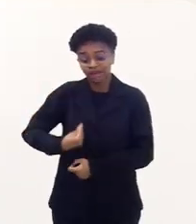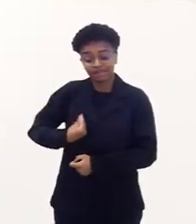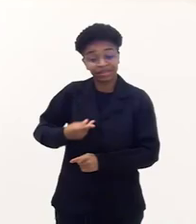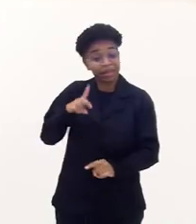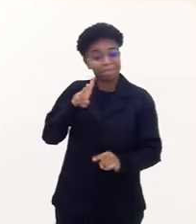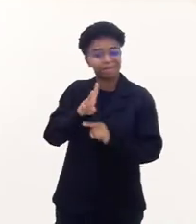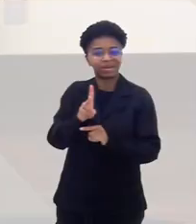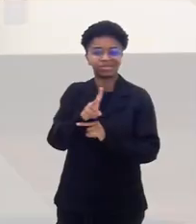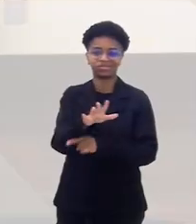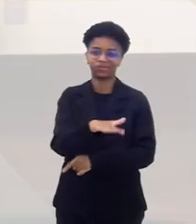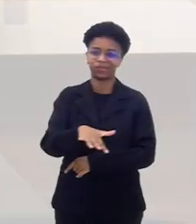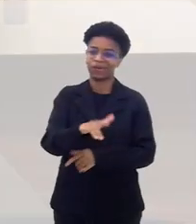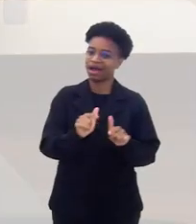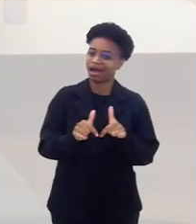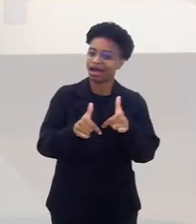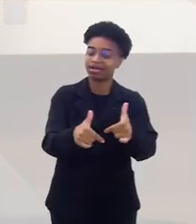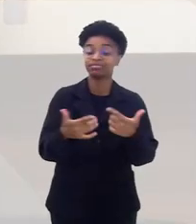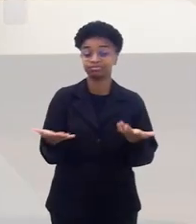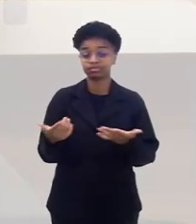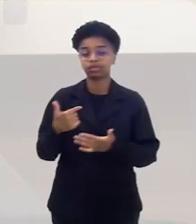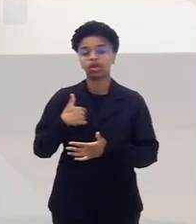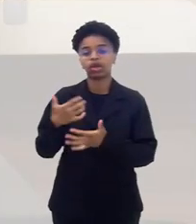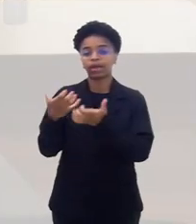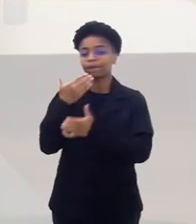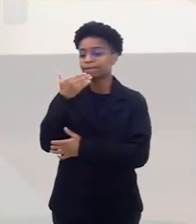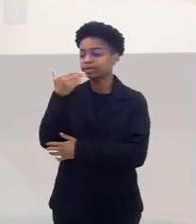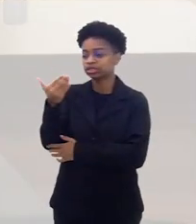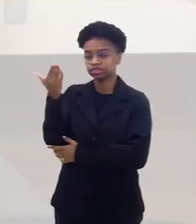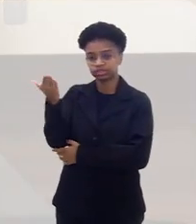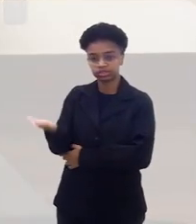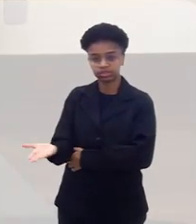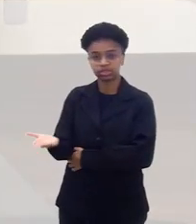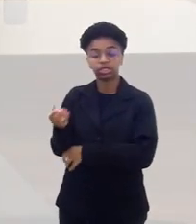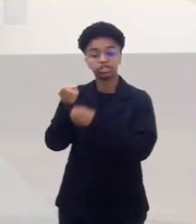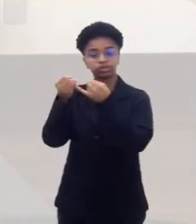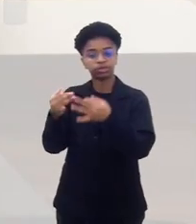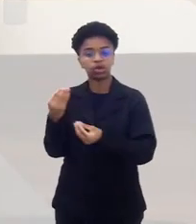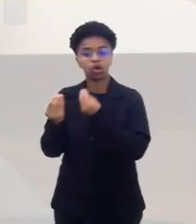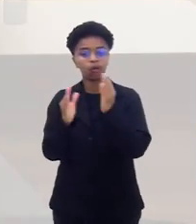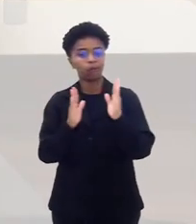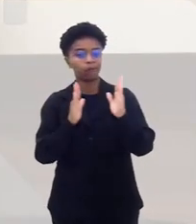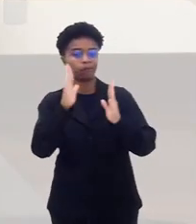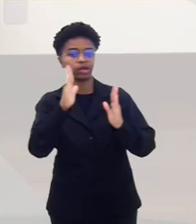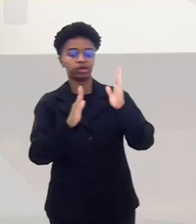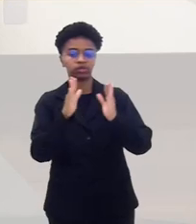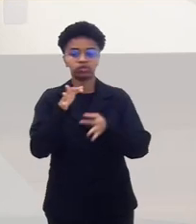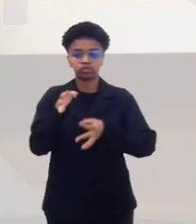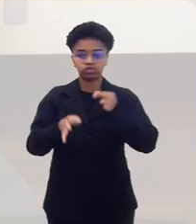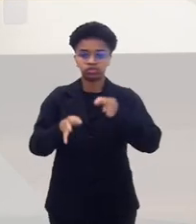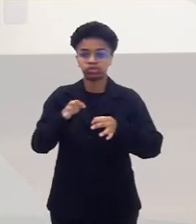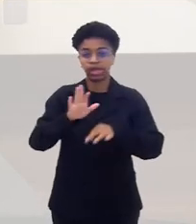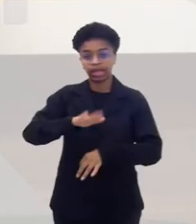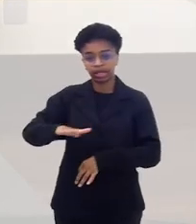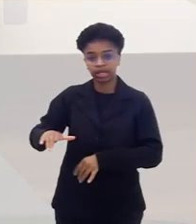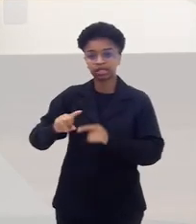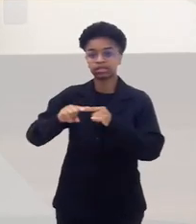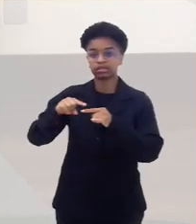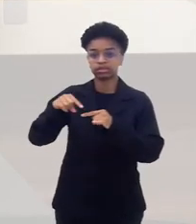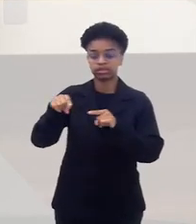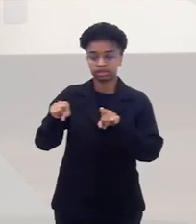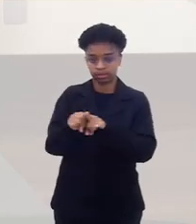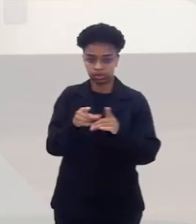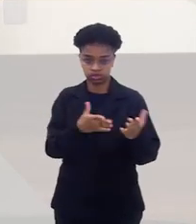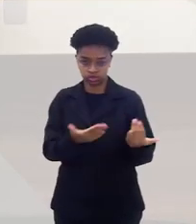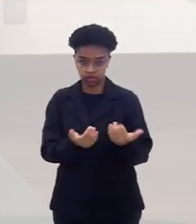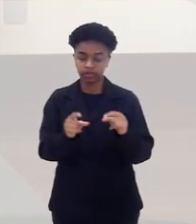vida a essa causa. E aí eu queria que você um pouco falasse daquele momento no Juizado da Infância e Juventude, e depois também